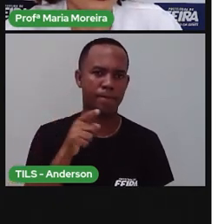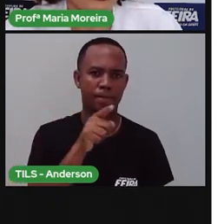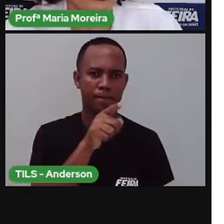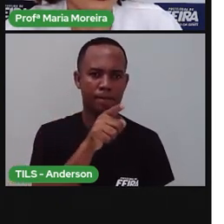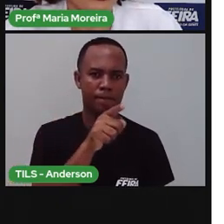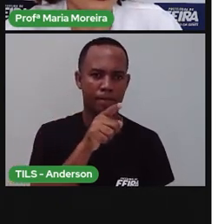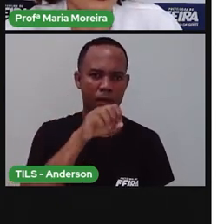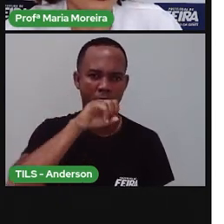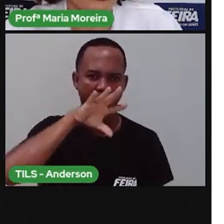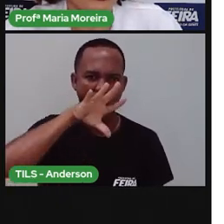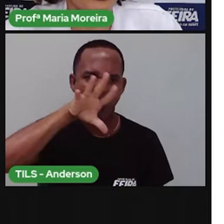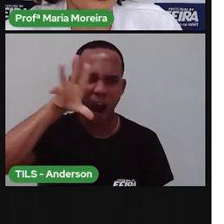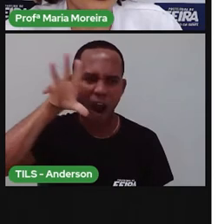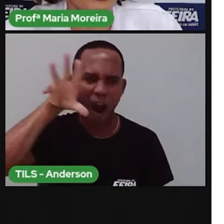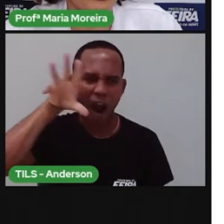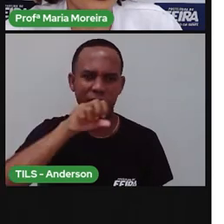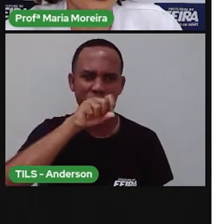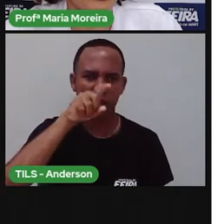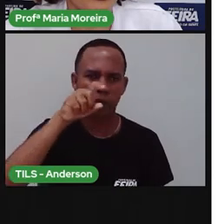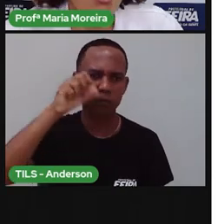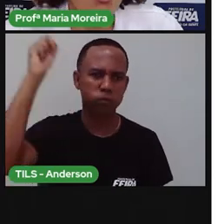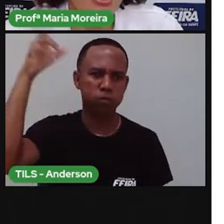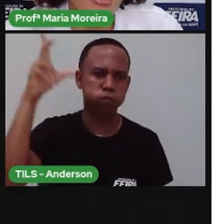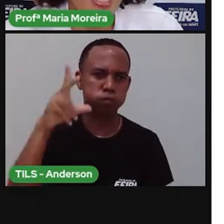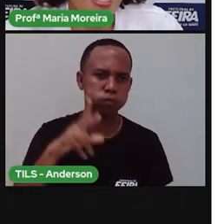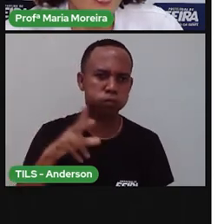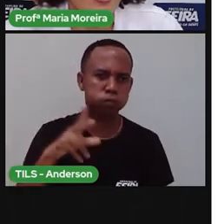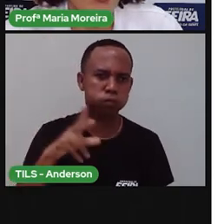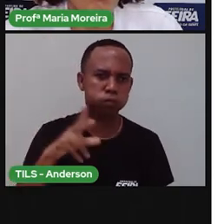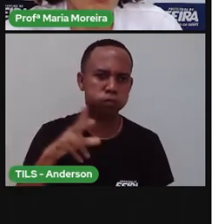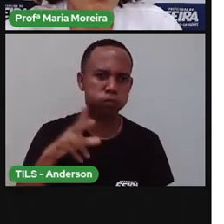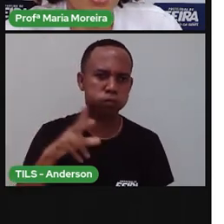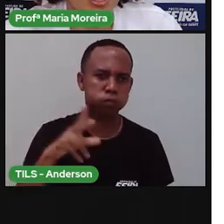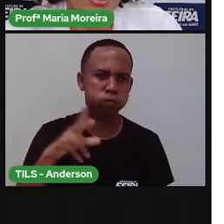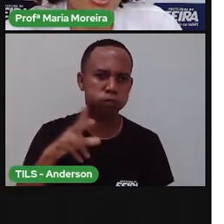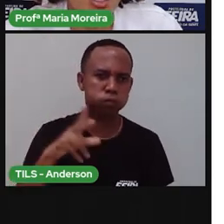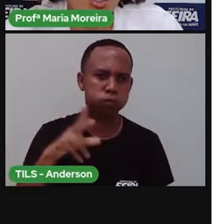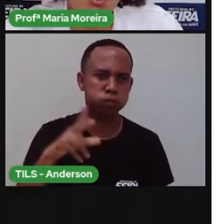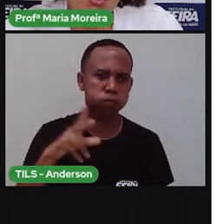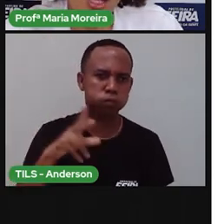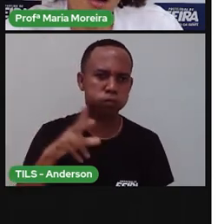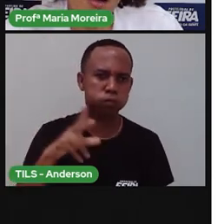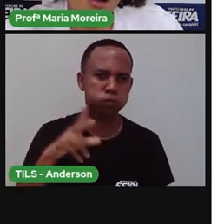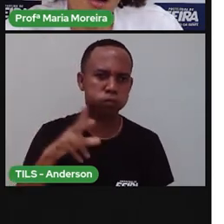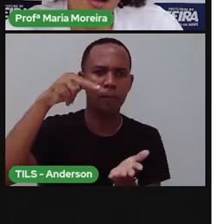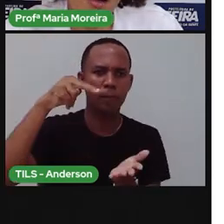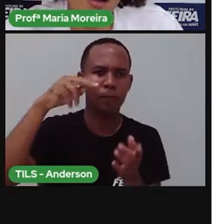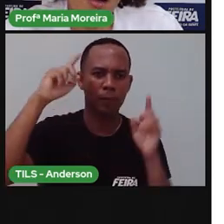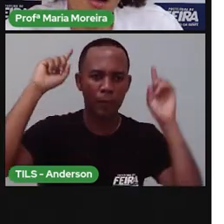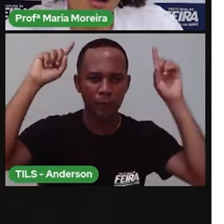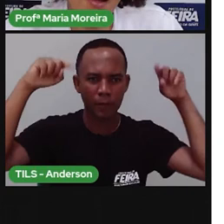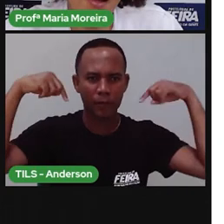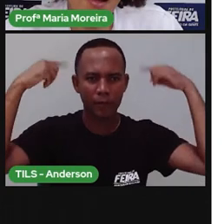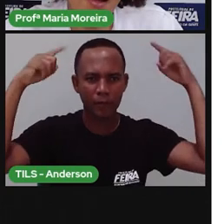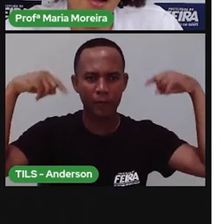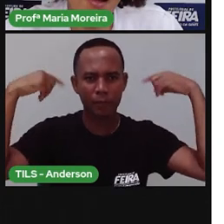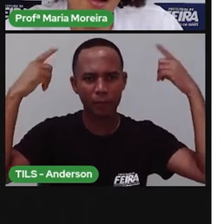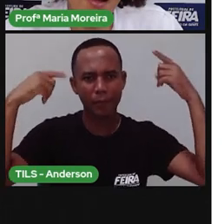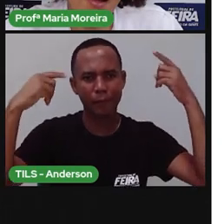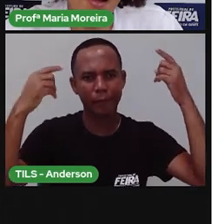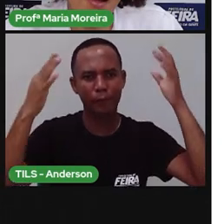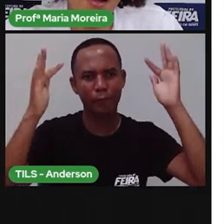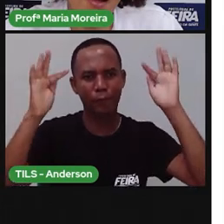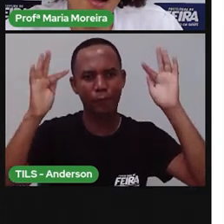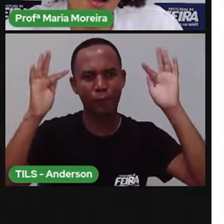como o trovão. Deu um pulo e era uma vez um cabritinho montês.